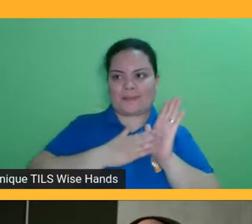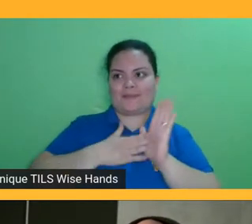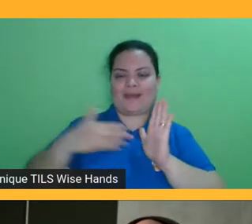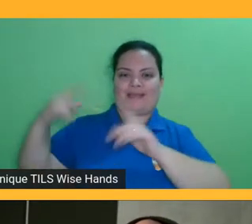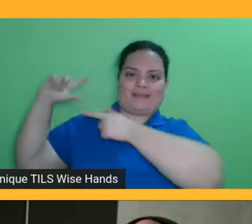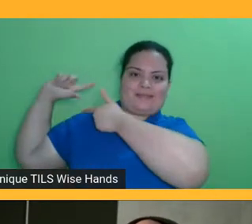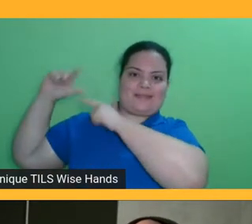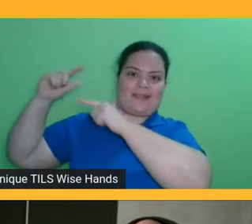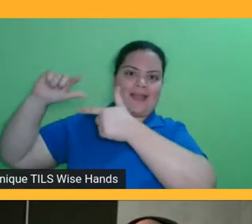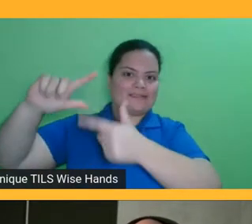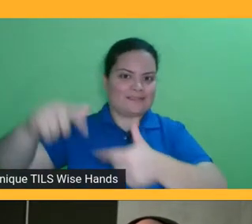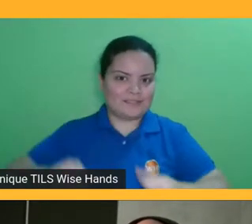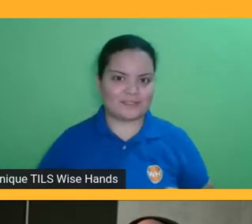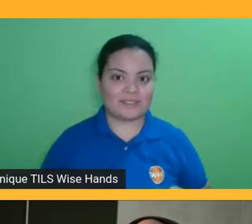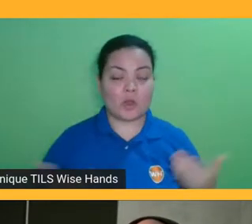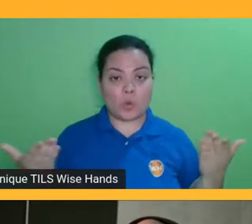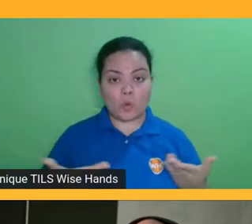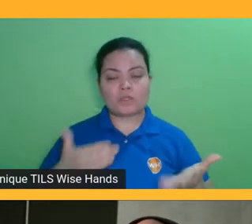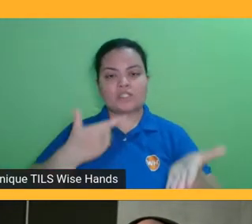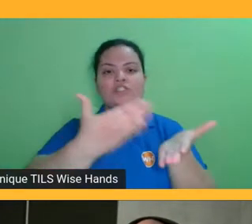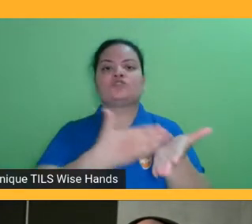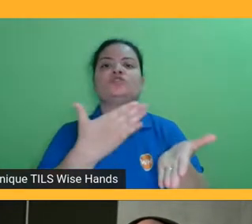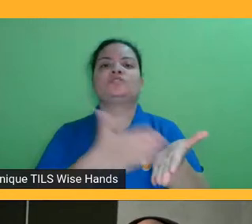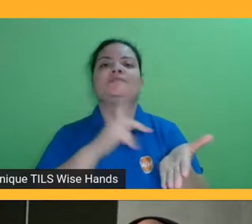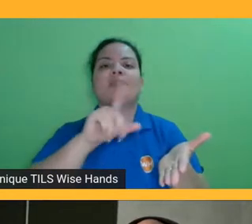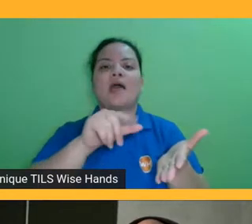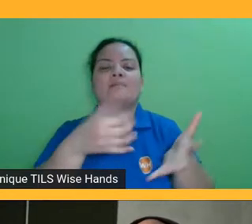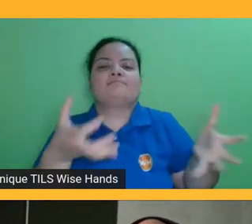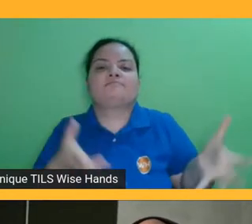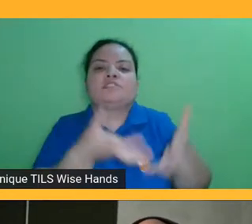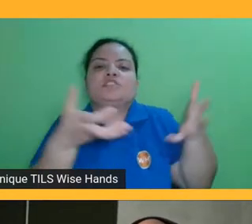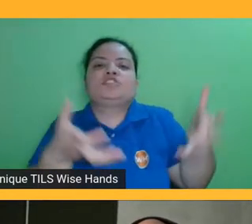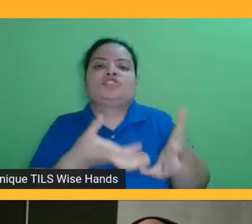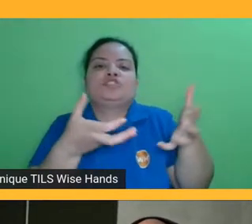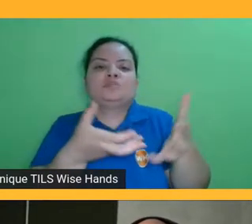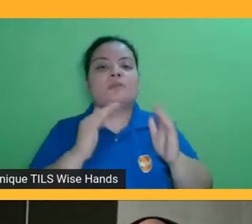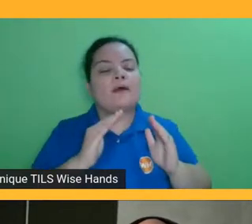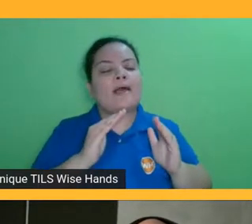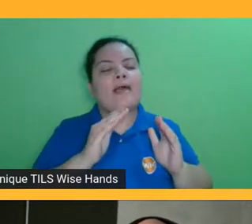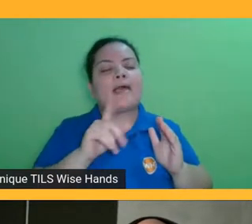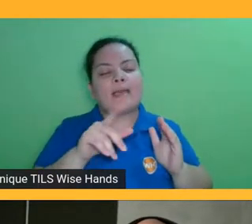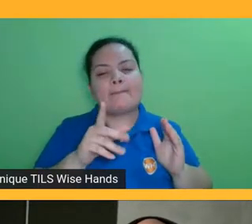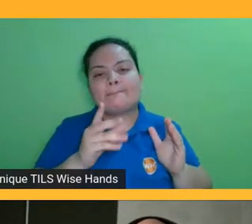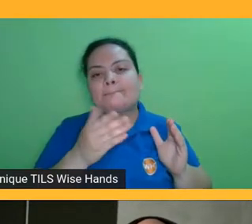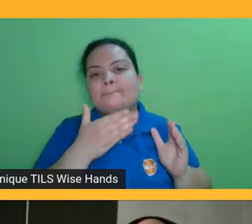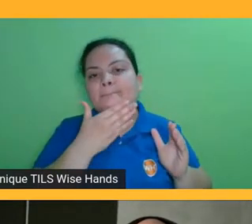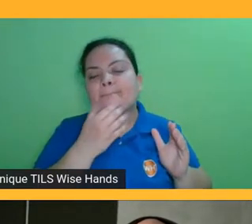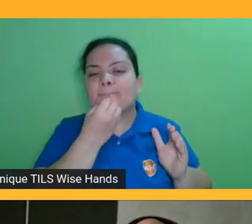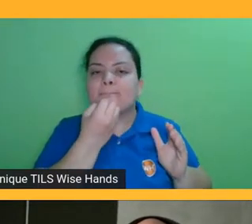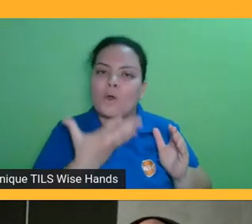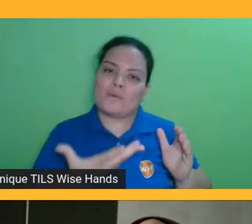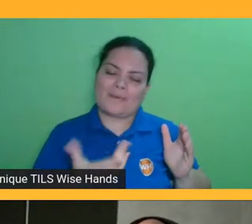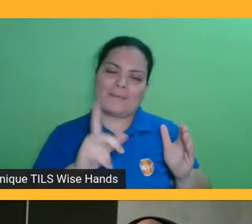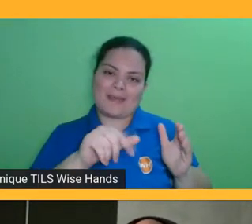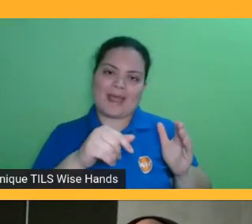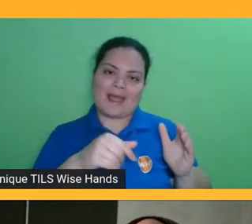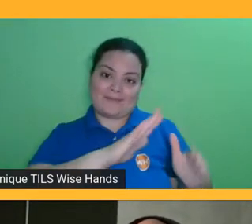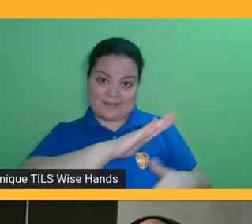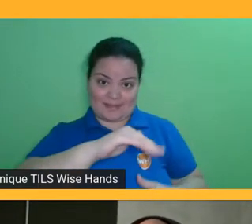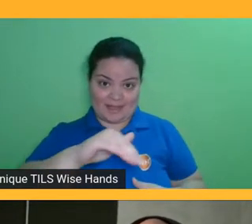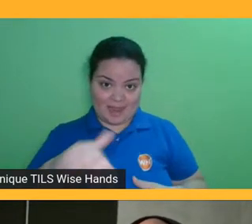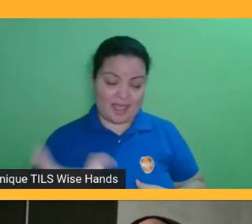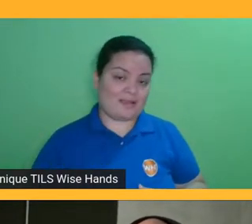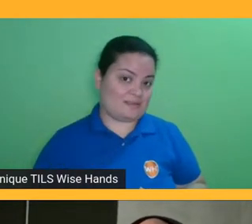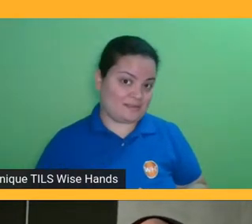estímulos, principalmente para crianças e para o pessoal mais jovem, então, muitas vezes, é difícil de você sugerir eu ter um filho de 12,